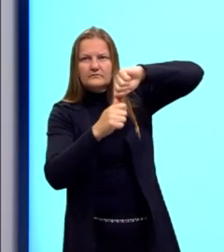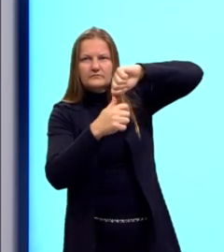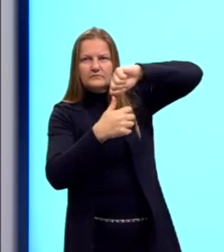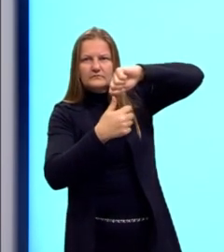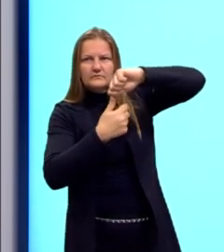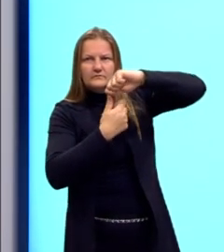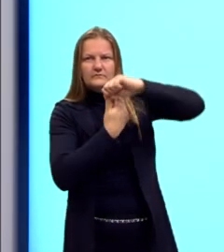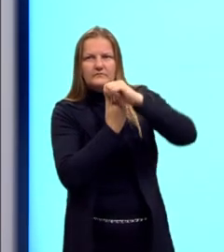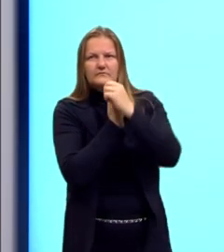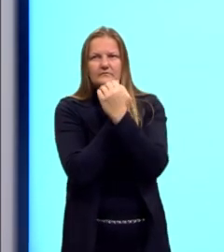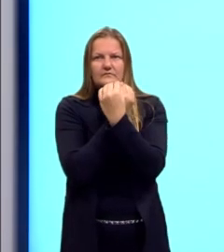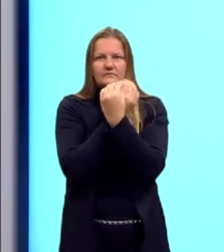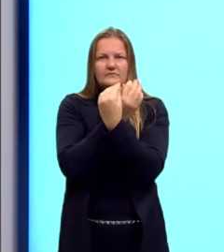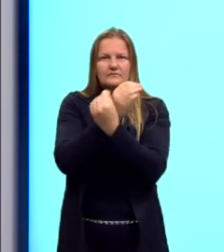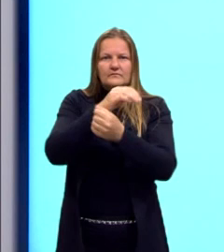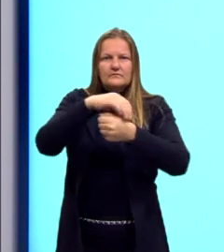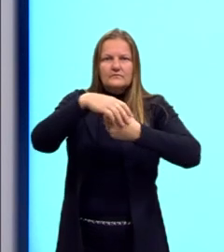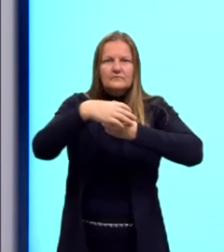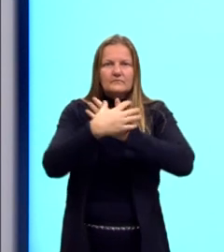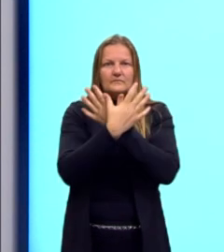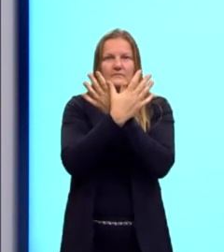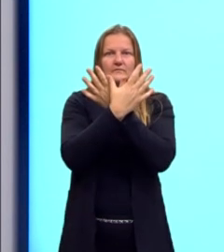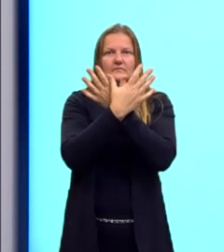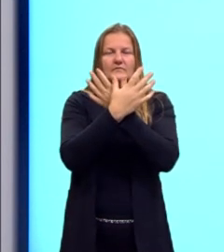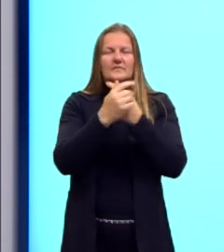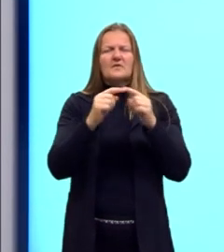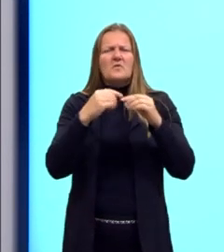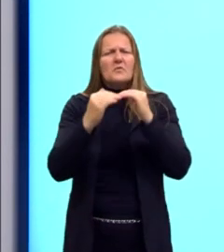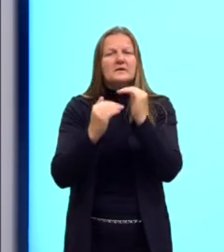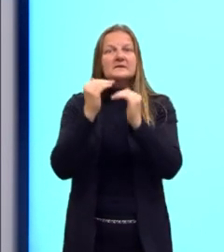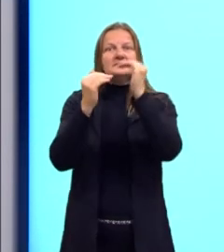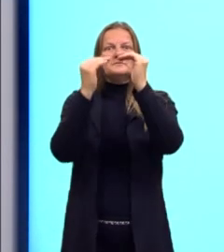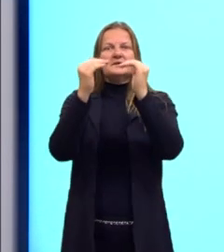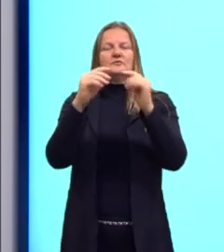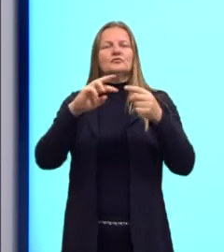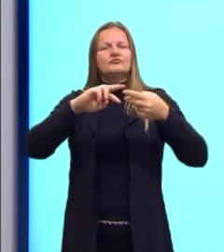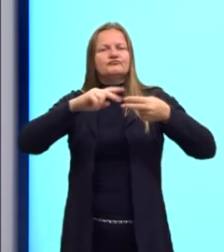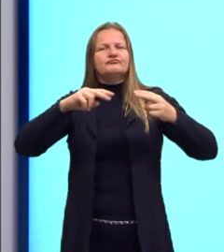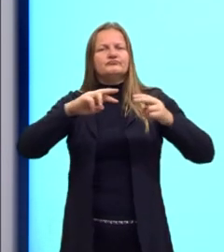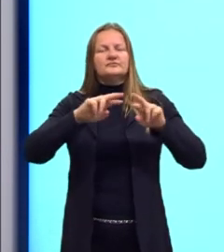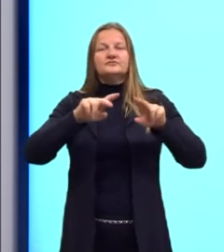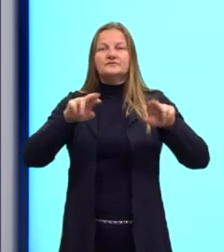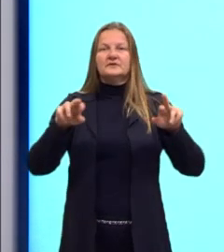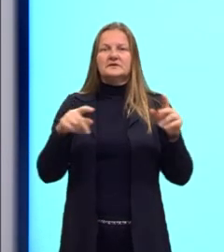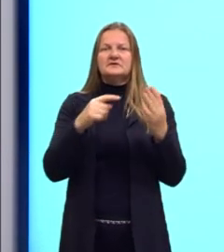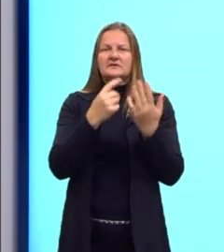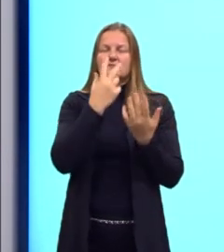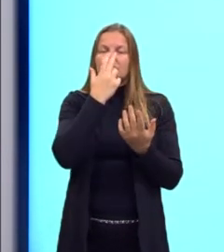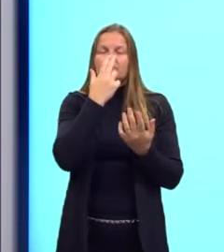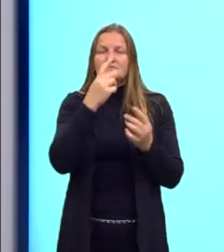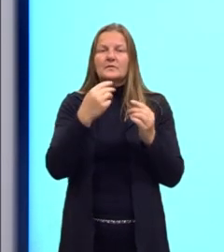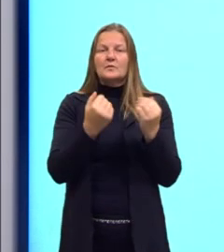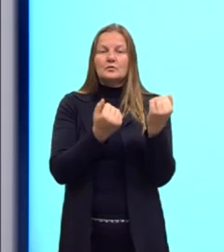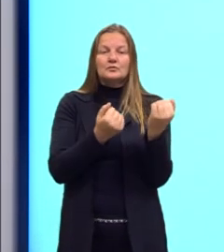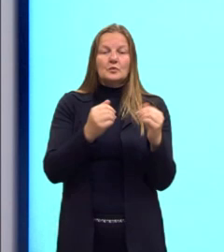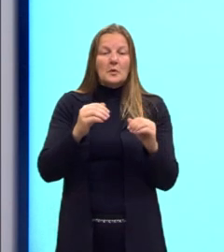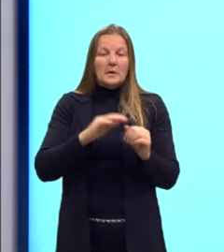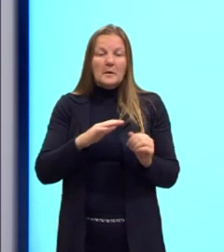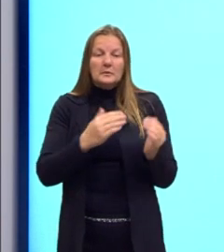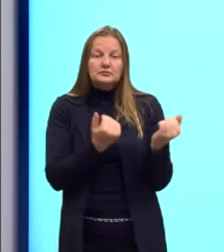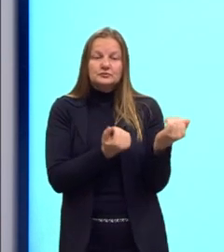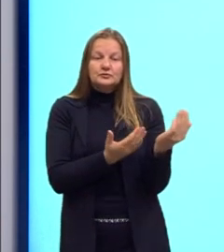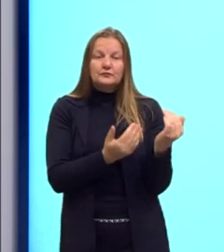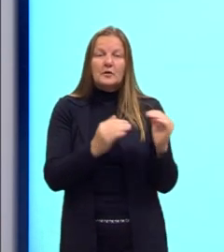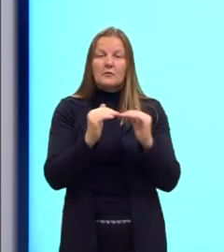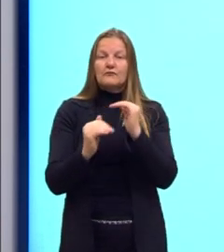Bem como um crescimento e uma diferenciação dos estados juvenis ou larvares,